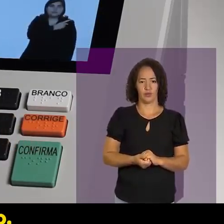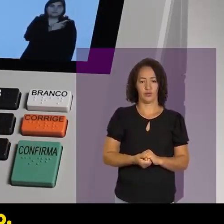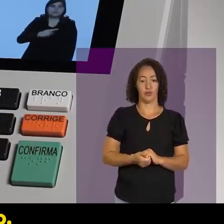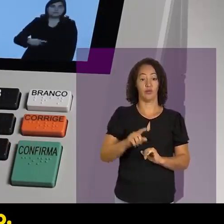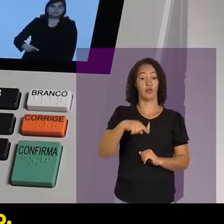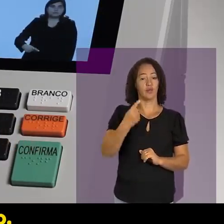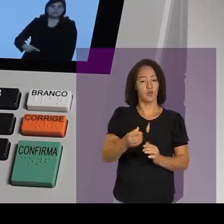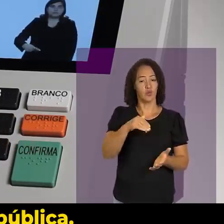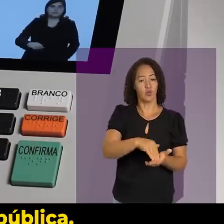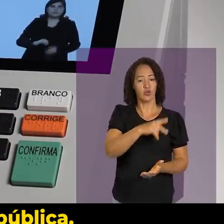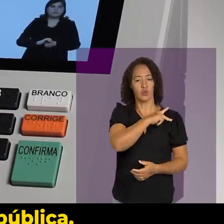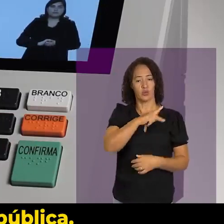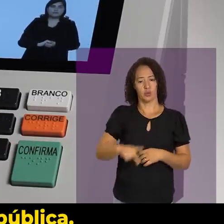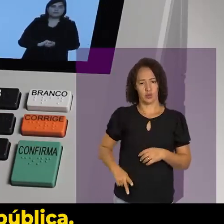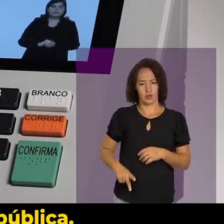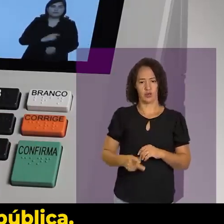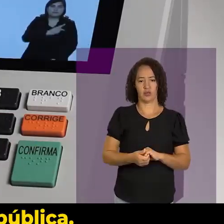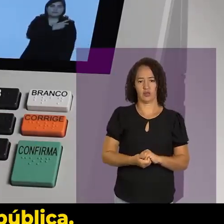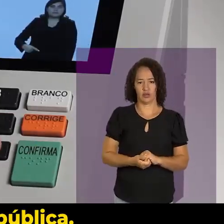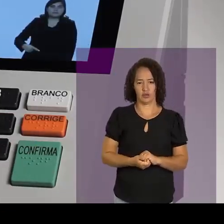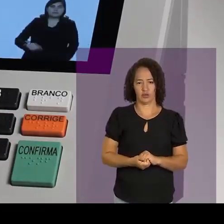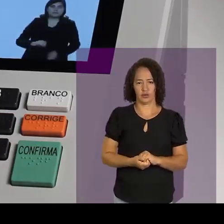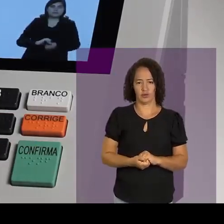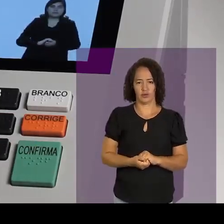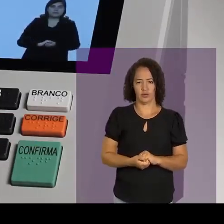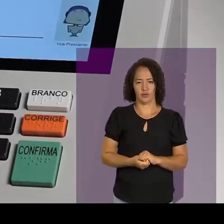E por último, presidência da república.